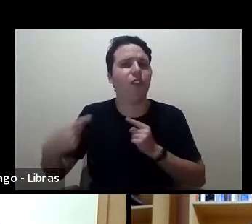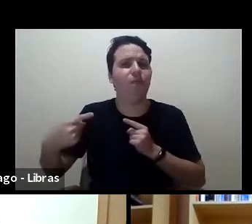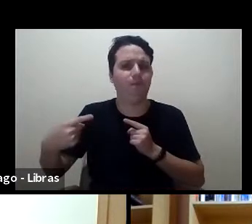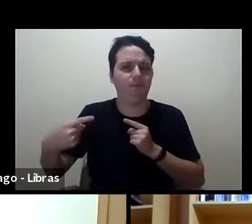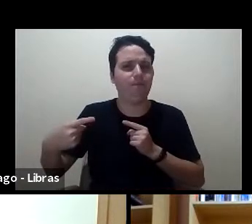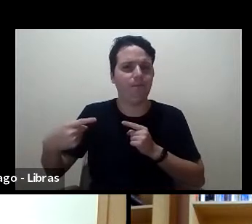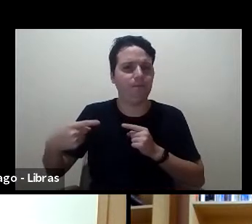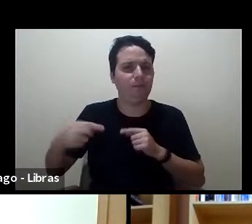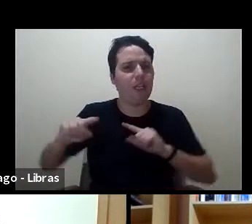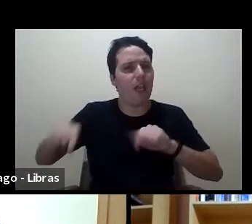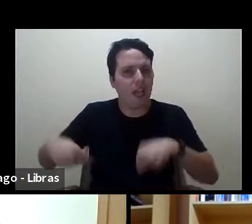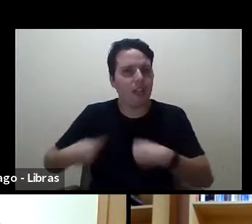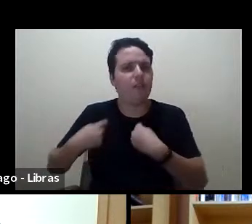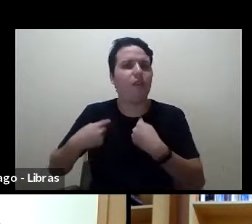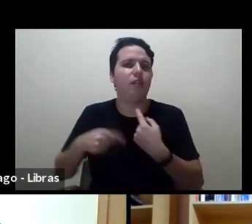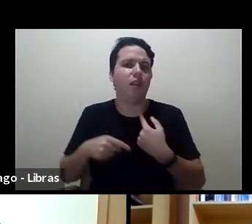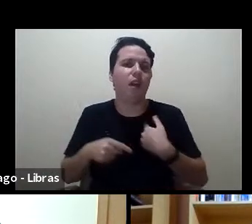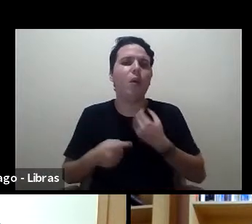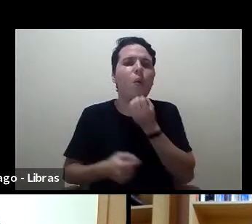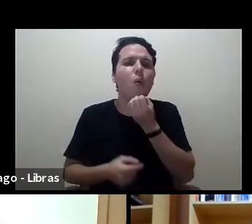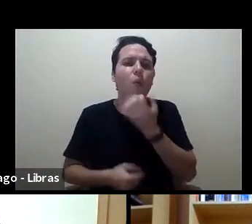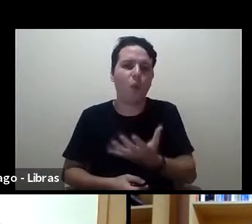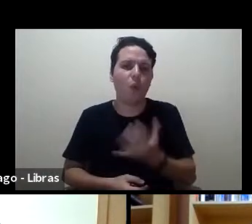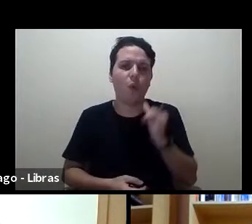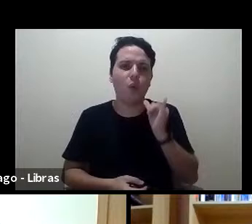vou contar um pouco da história,